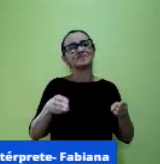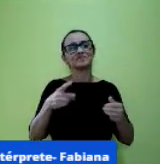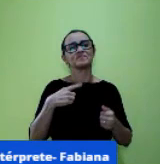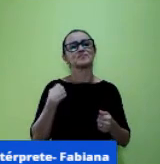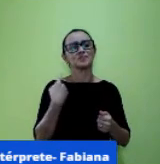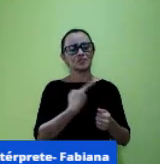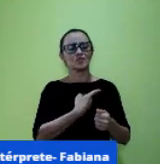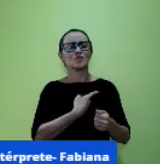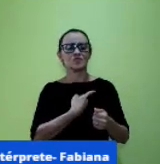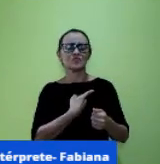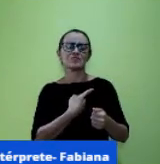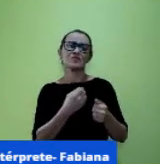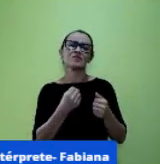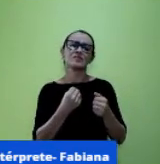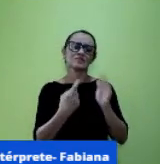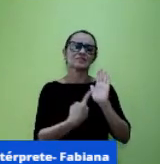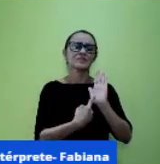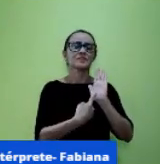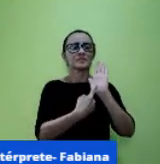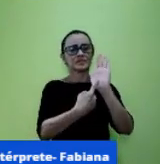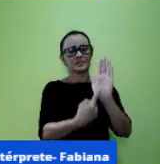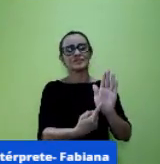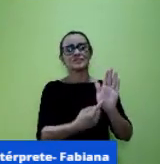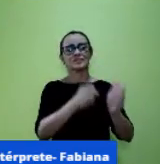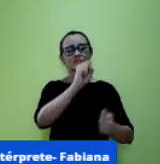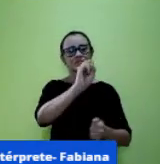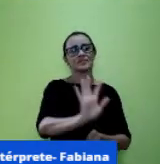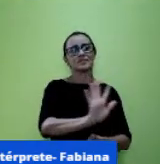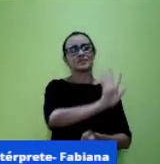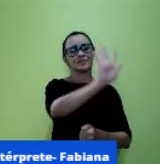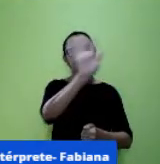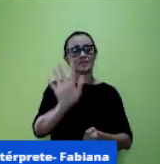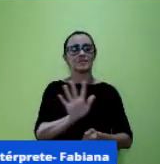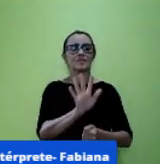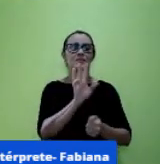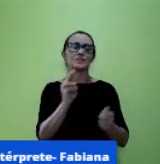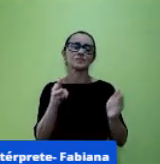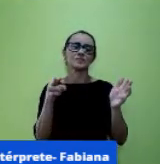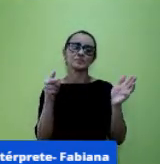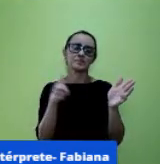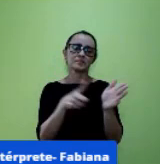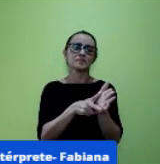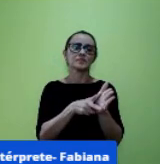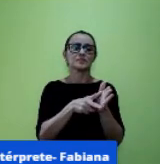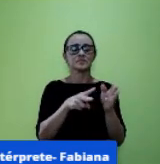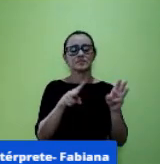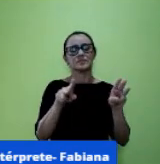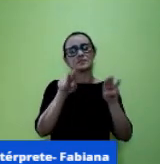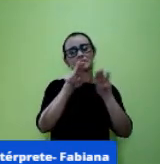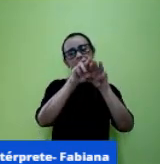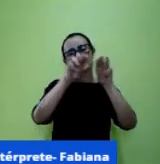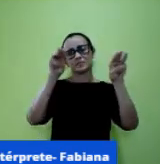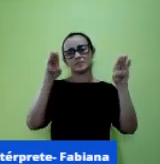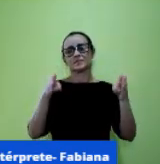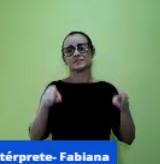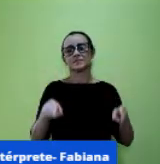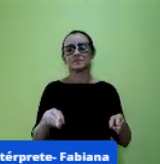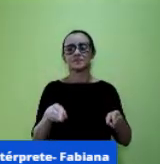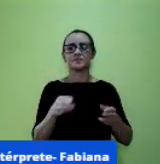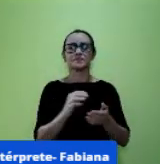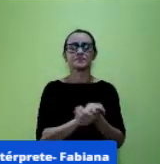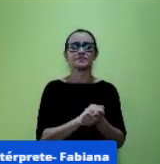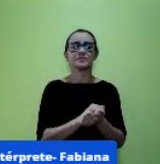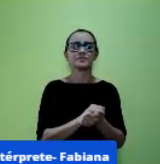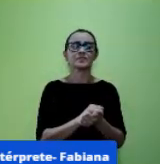eles né são imagens de museus já citados já citados não na professora Sônia você pode